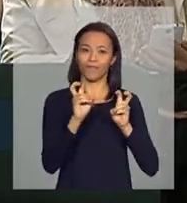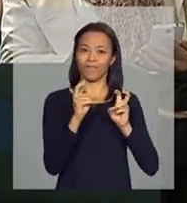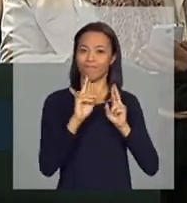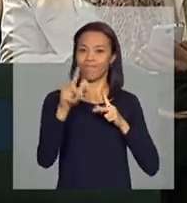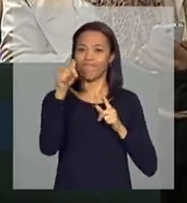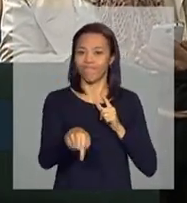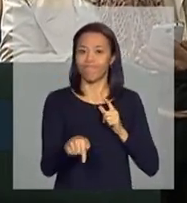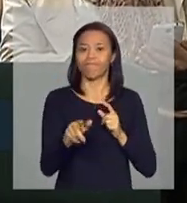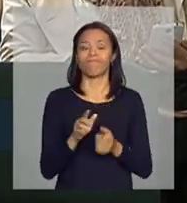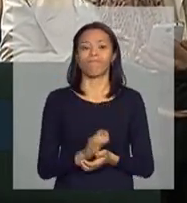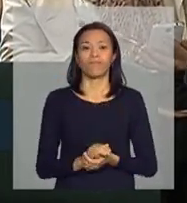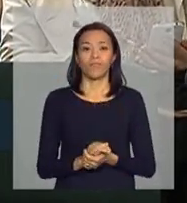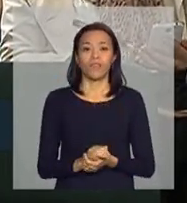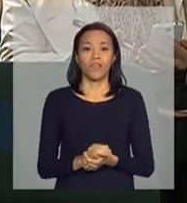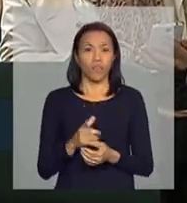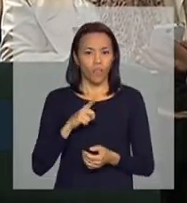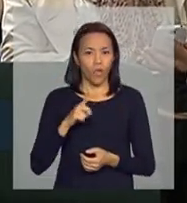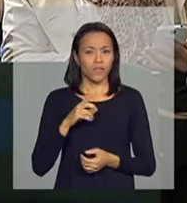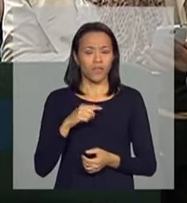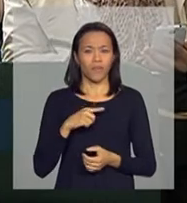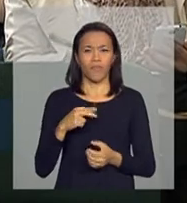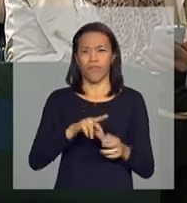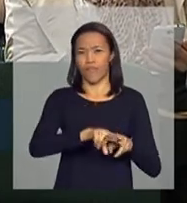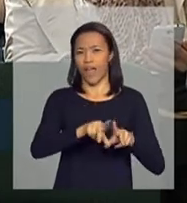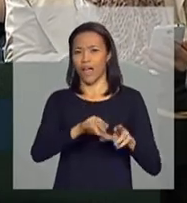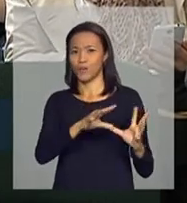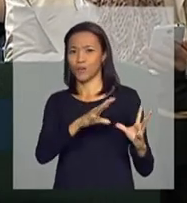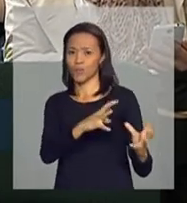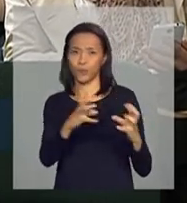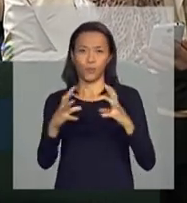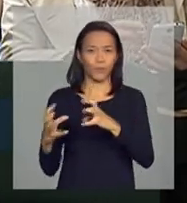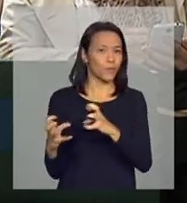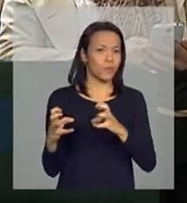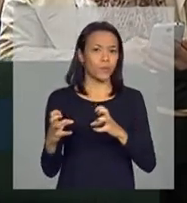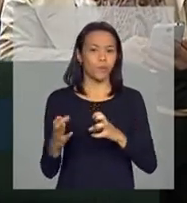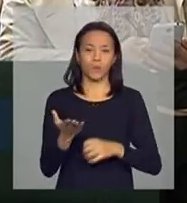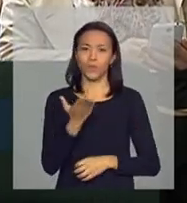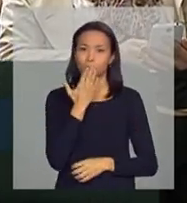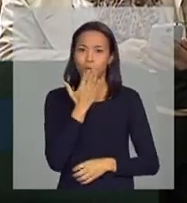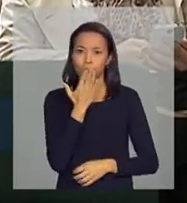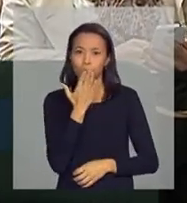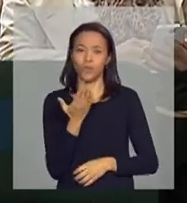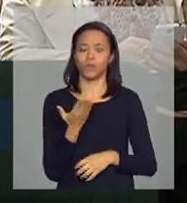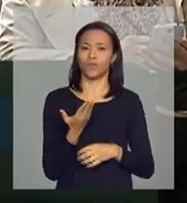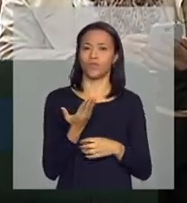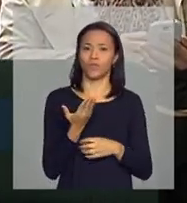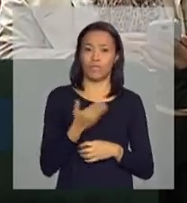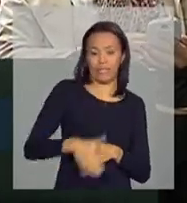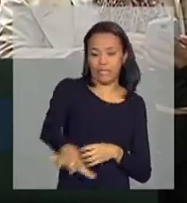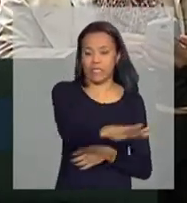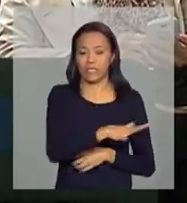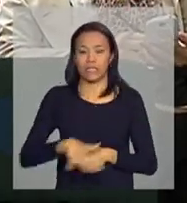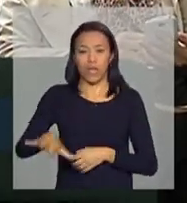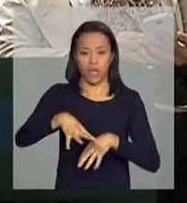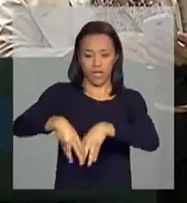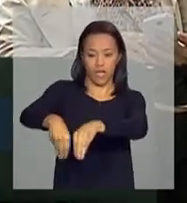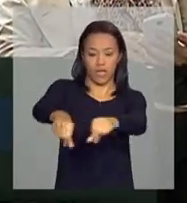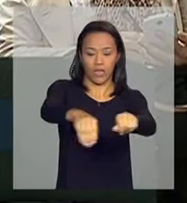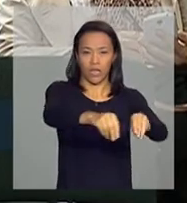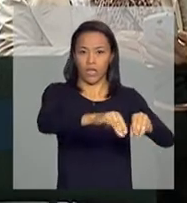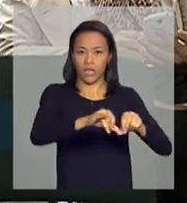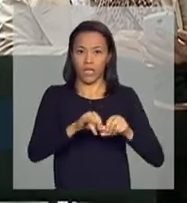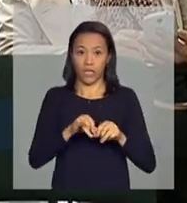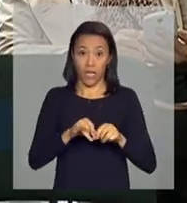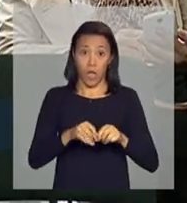vários conflitos entre indígenas na questão agrária, ocupação de